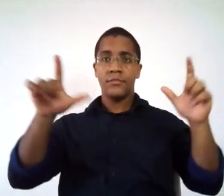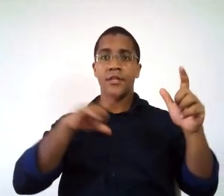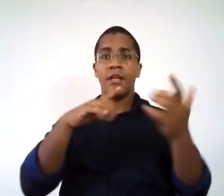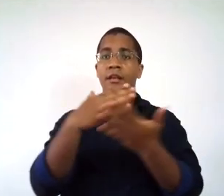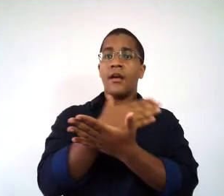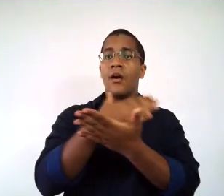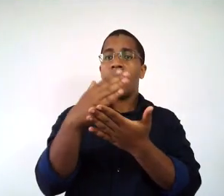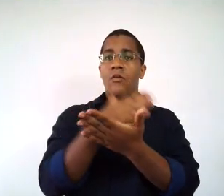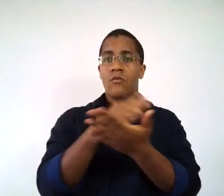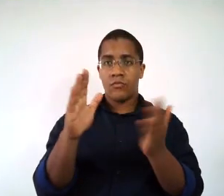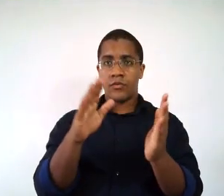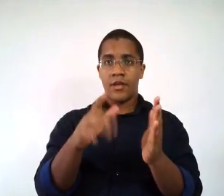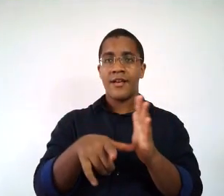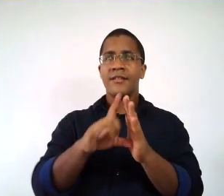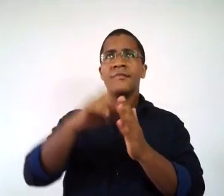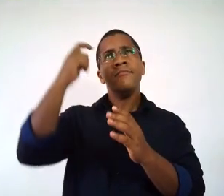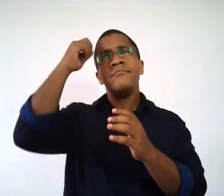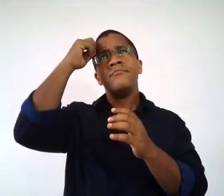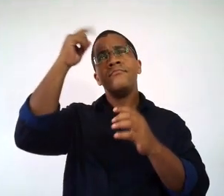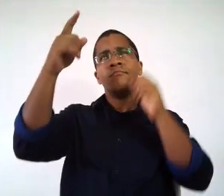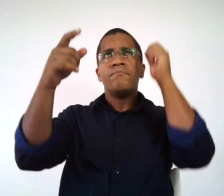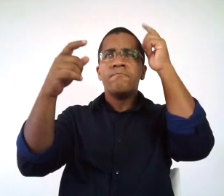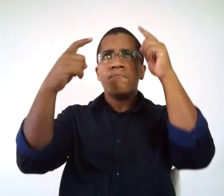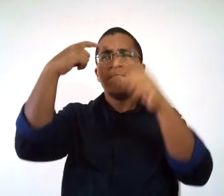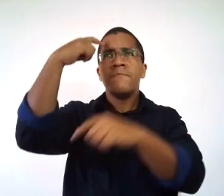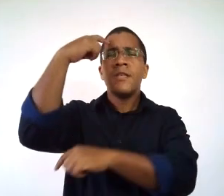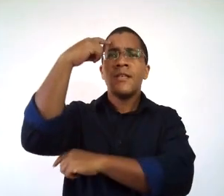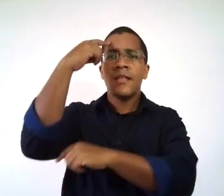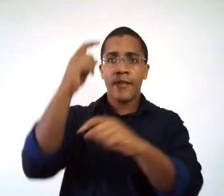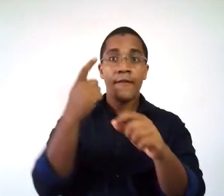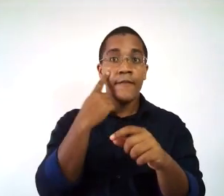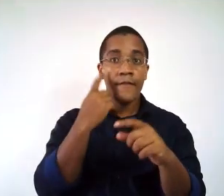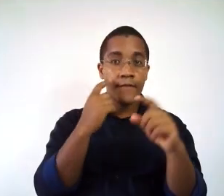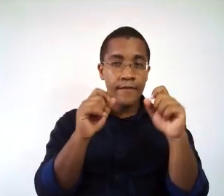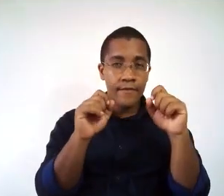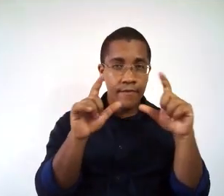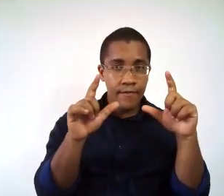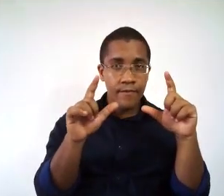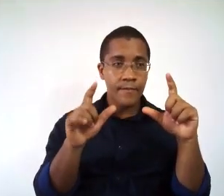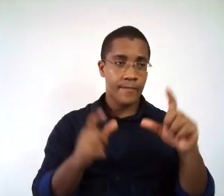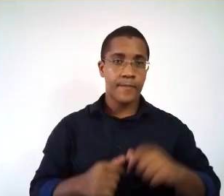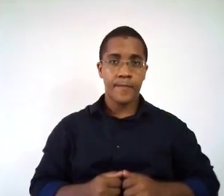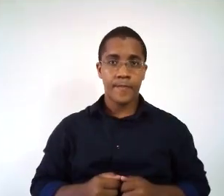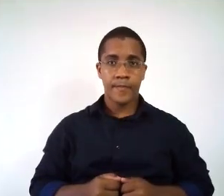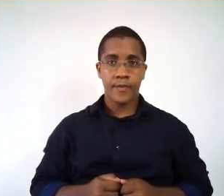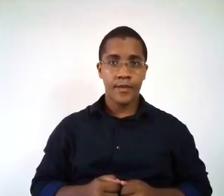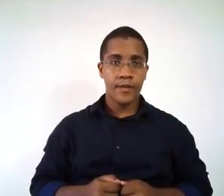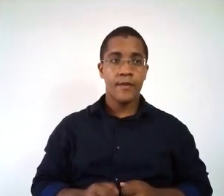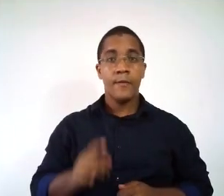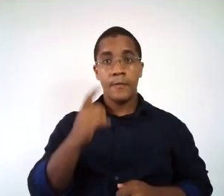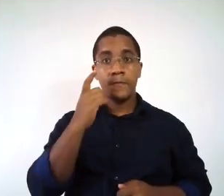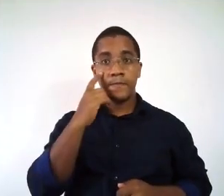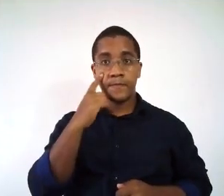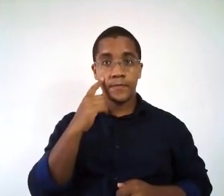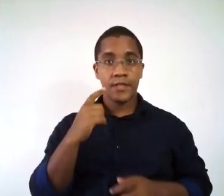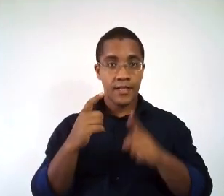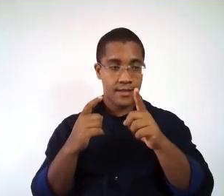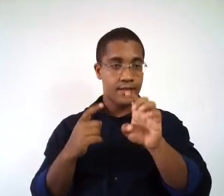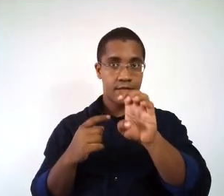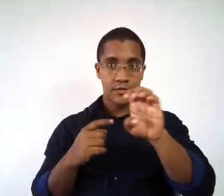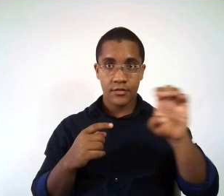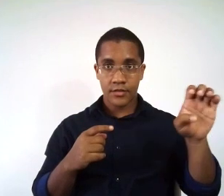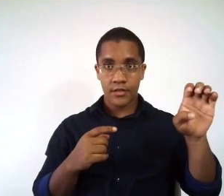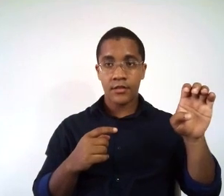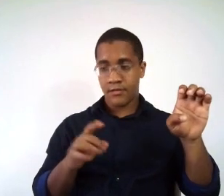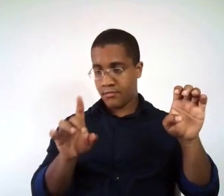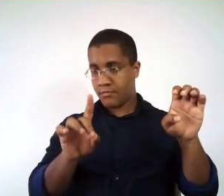como vocês estão vendo, alguns questionamentos iniciais. Então vocês podem observar as imagens que seguem. Então você